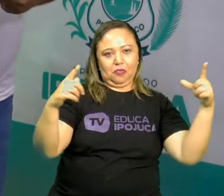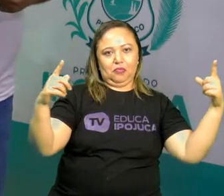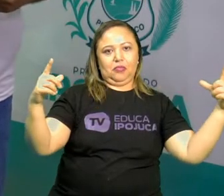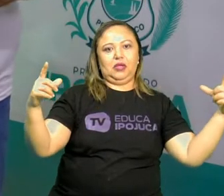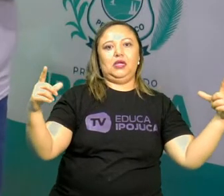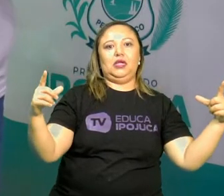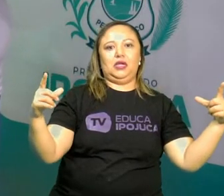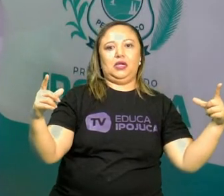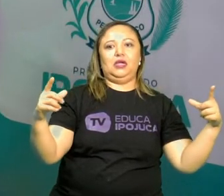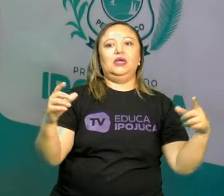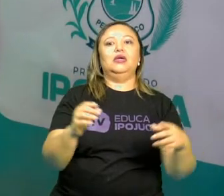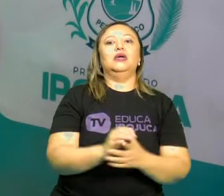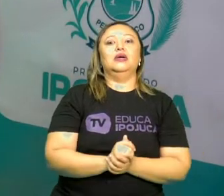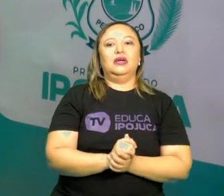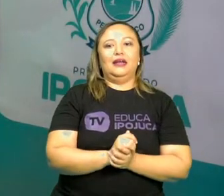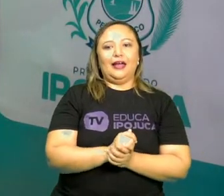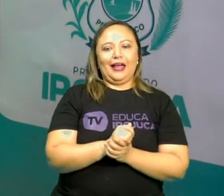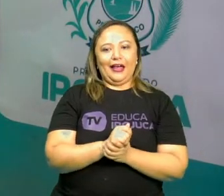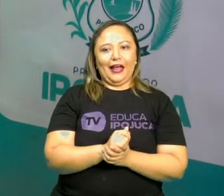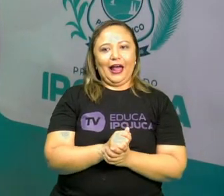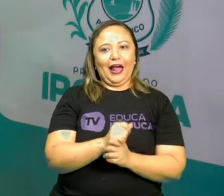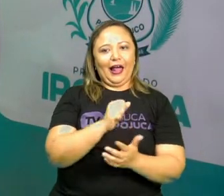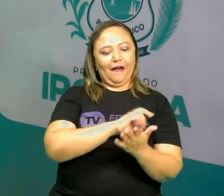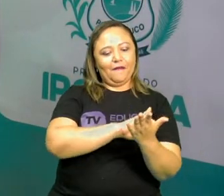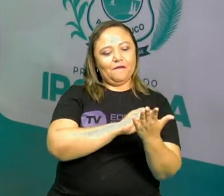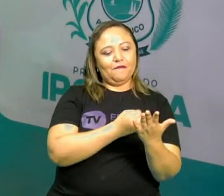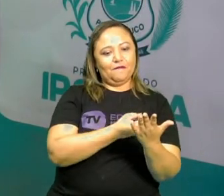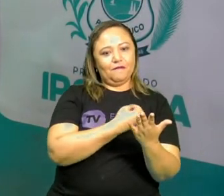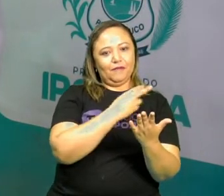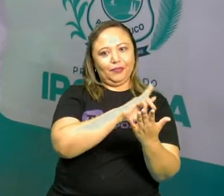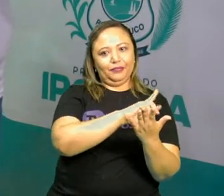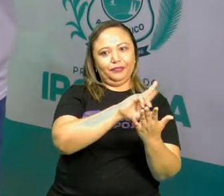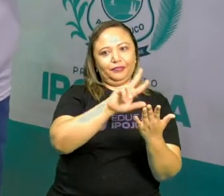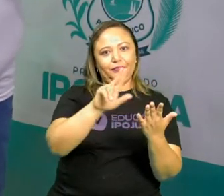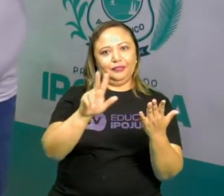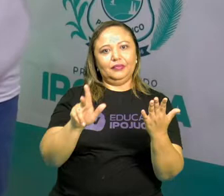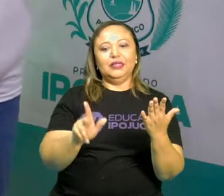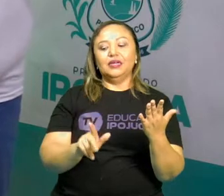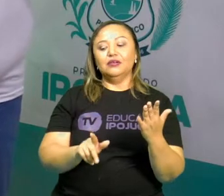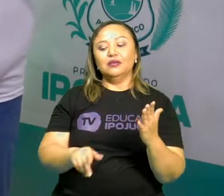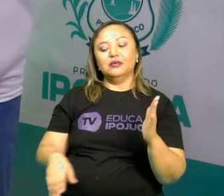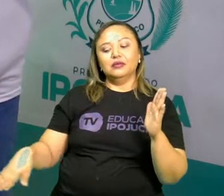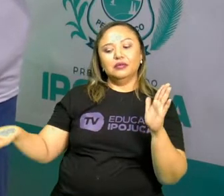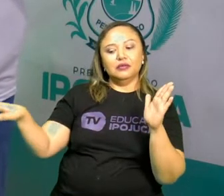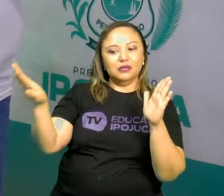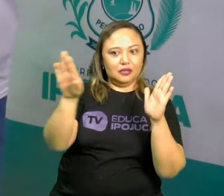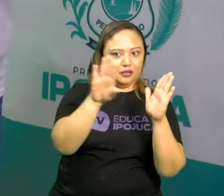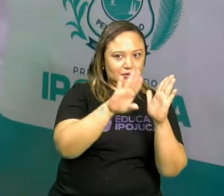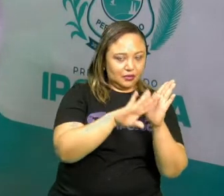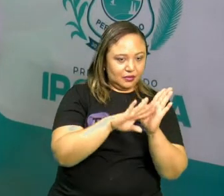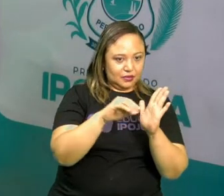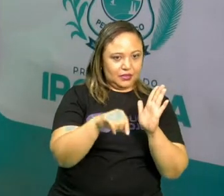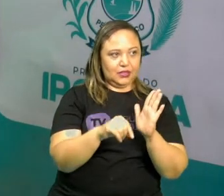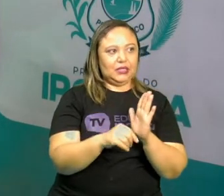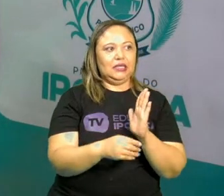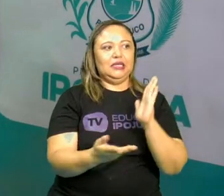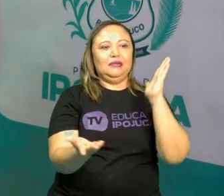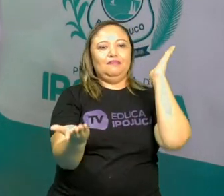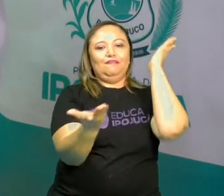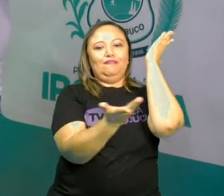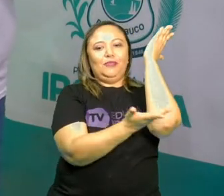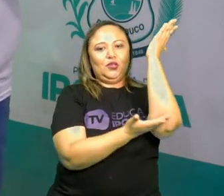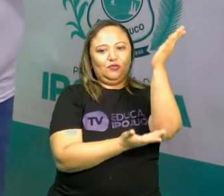natural, uma paisagem natural. A partir do momento que eles foram se estabelecendo aqui, eles foram